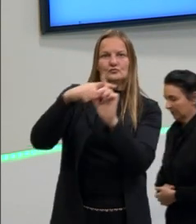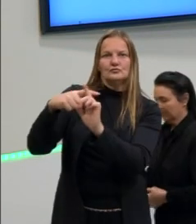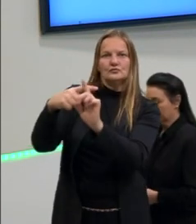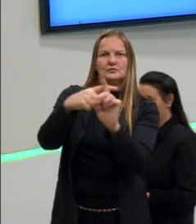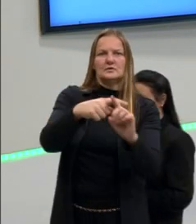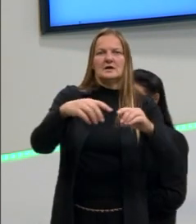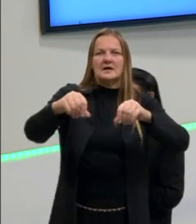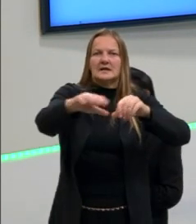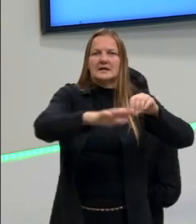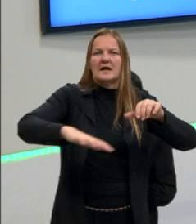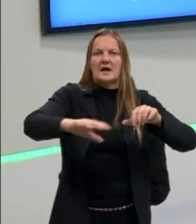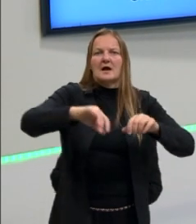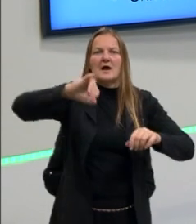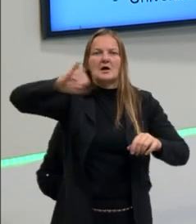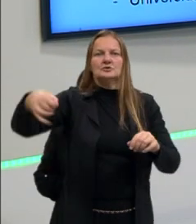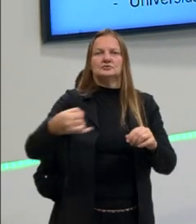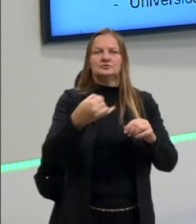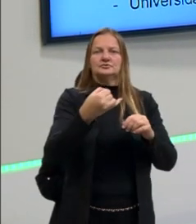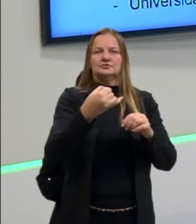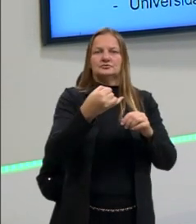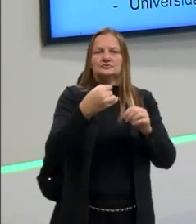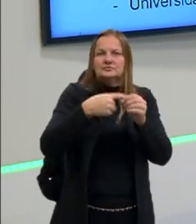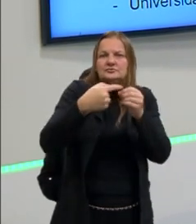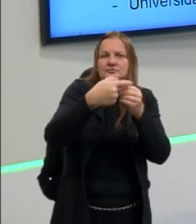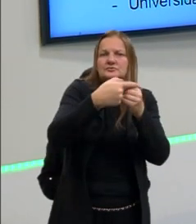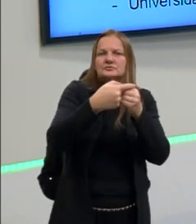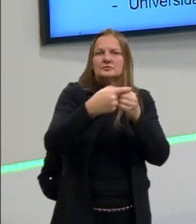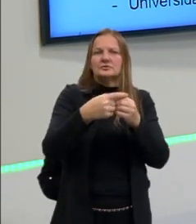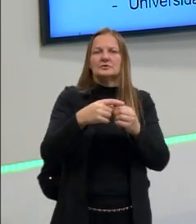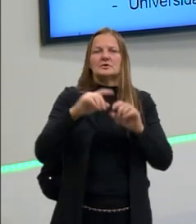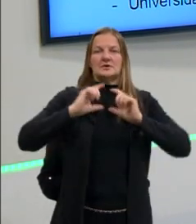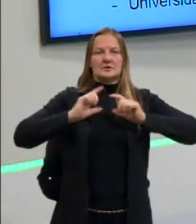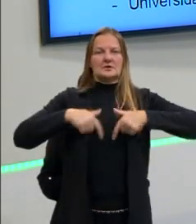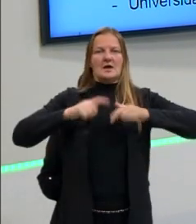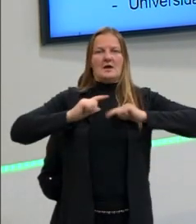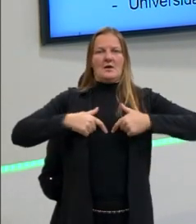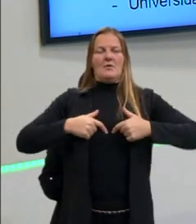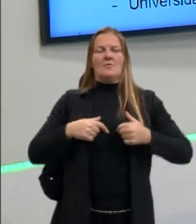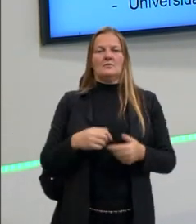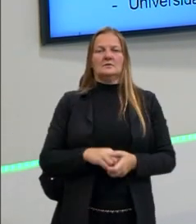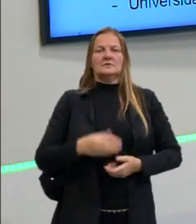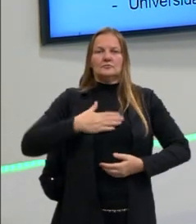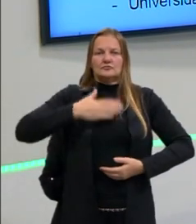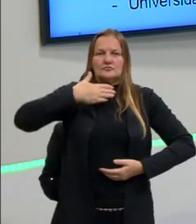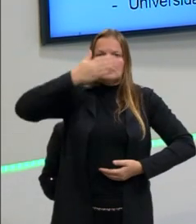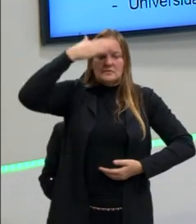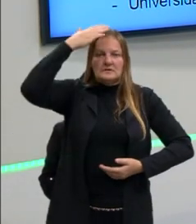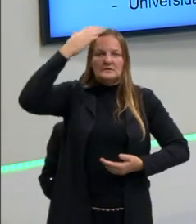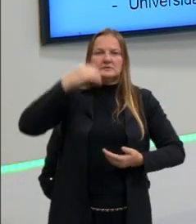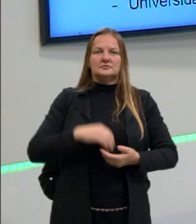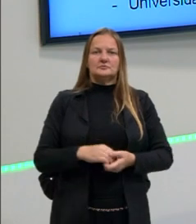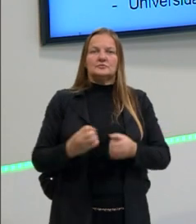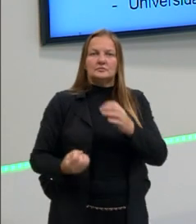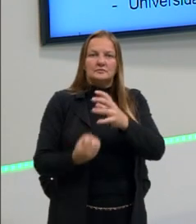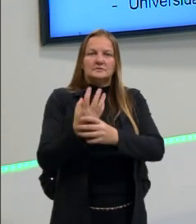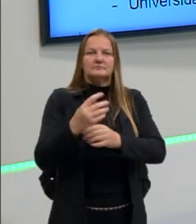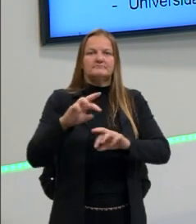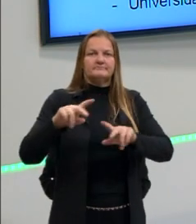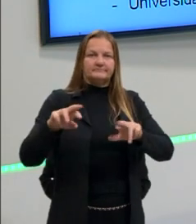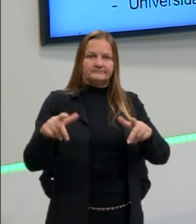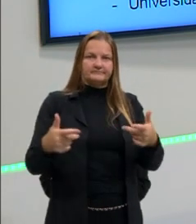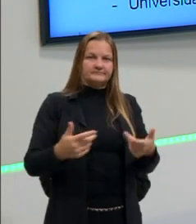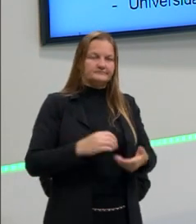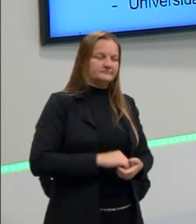Terra Santa, tomar Jerusalém dos muçulmanos. Também é um período que vai surgir o purgatório, que vai ter uma